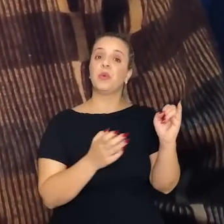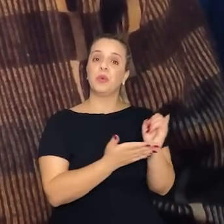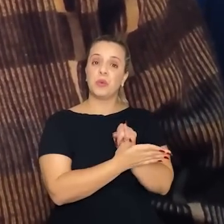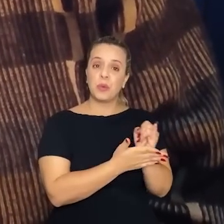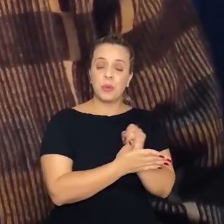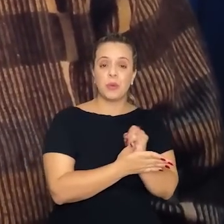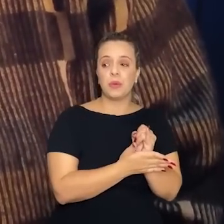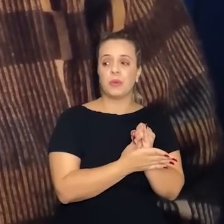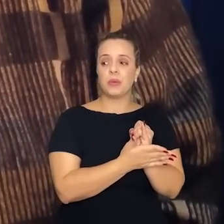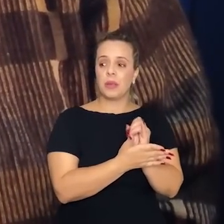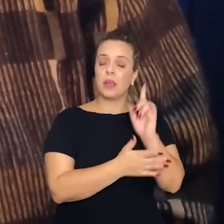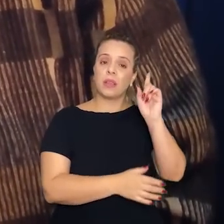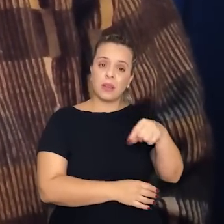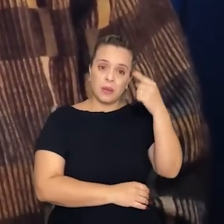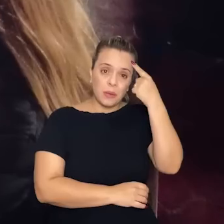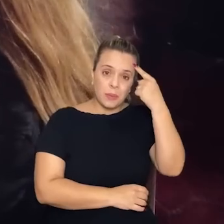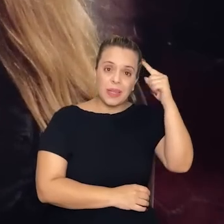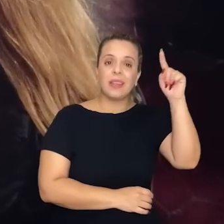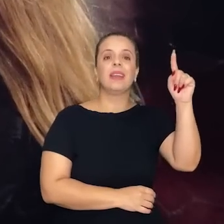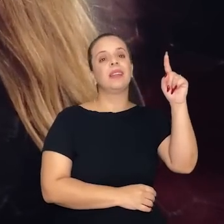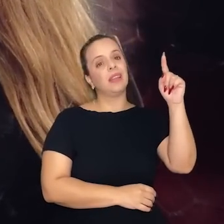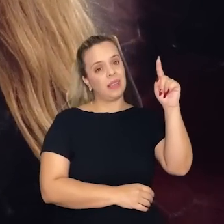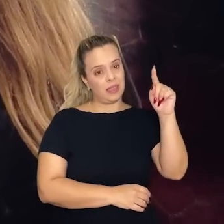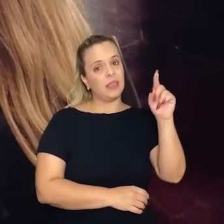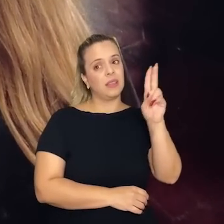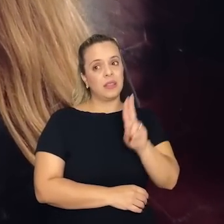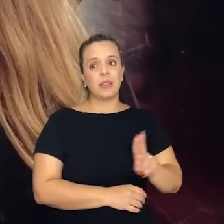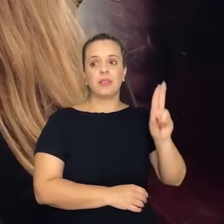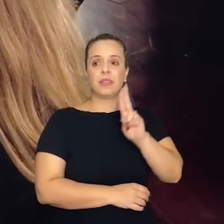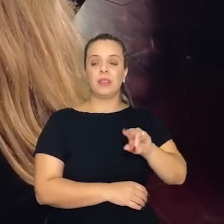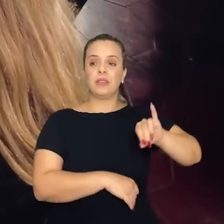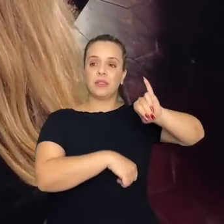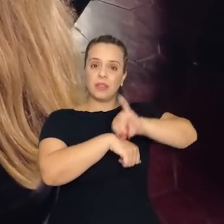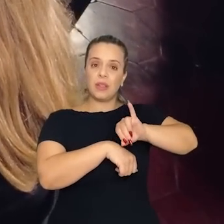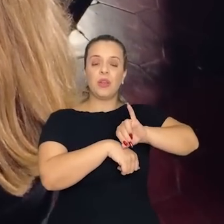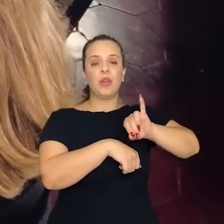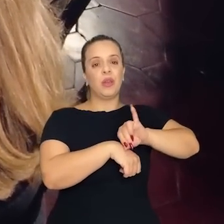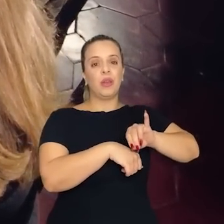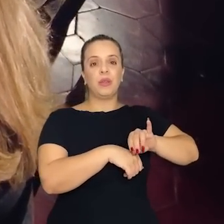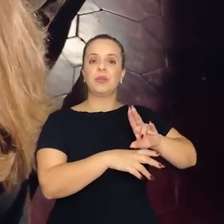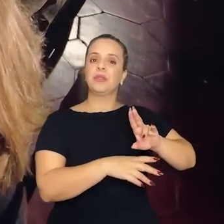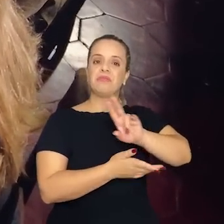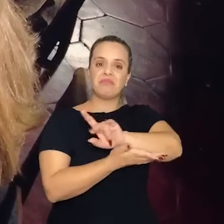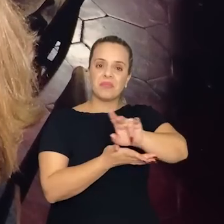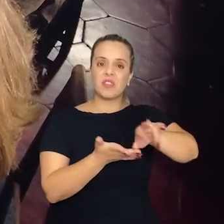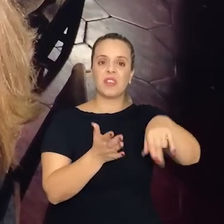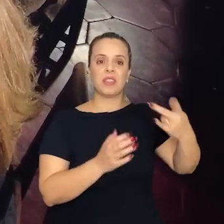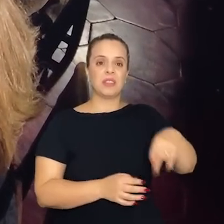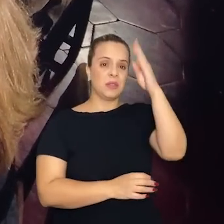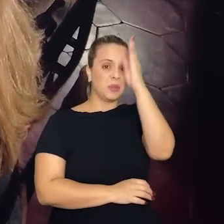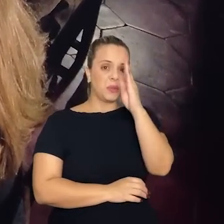ideia que está sendo usada em muitos centros urbanos do Brasil.